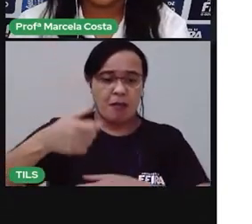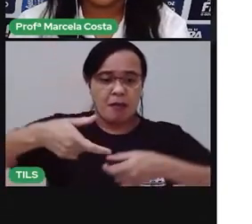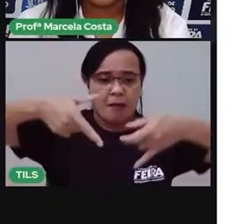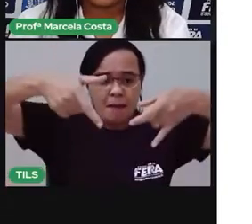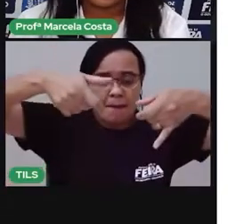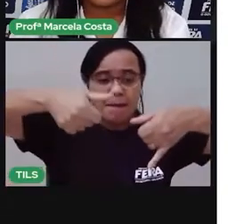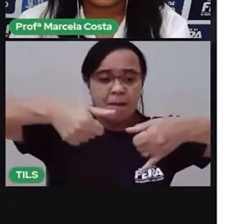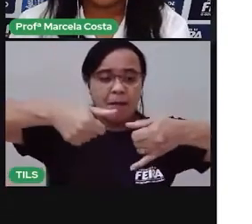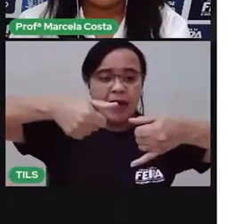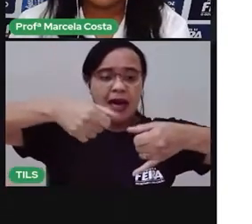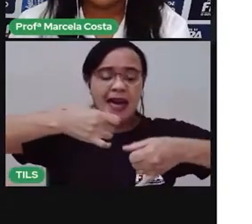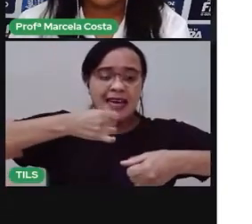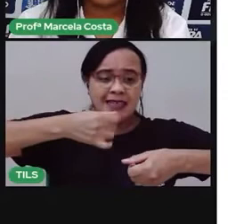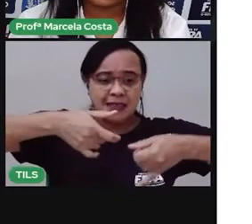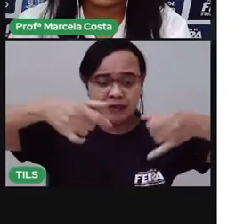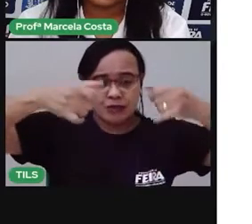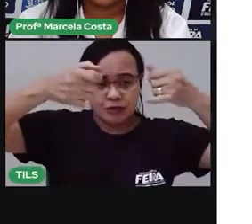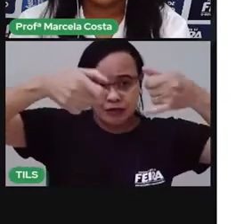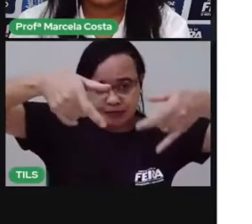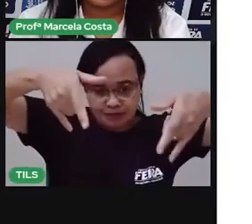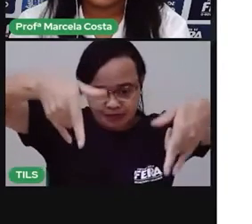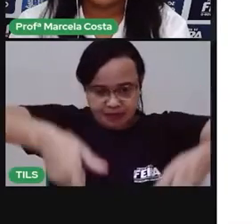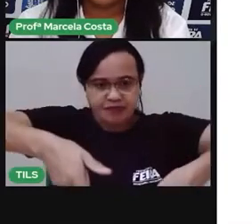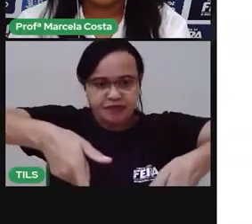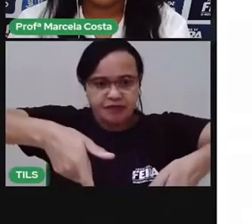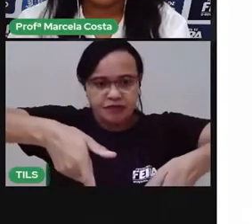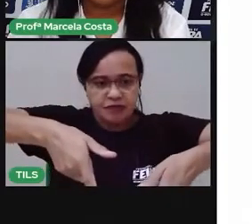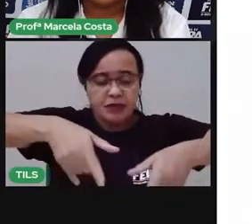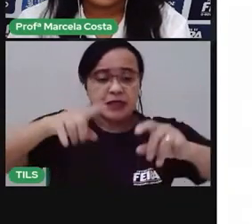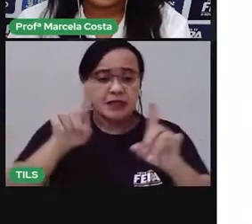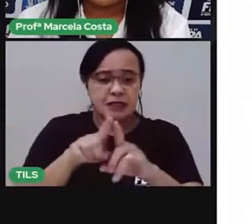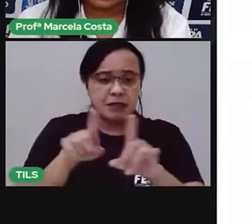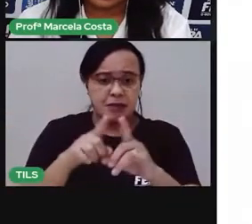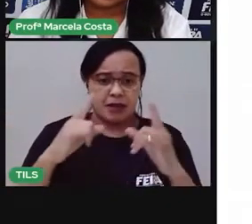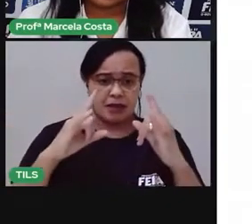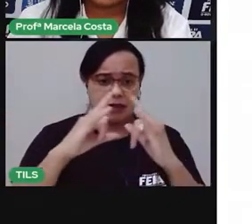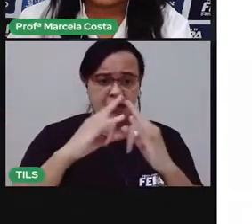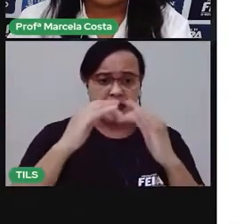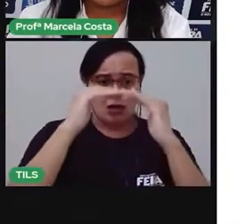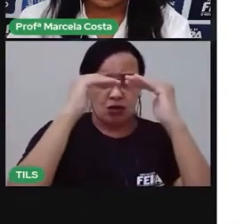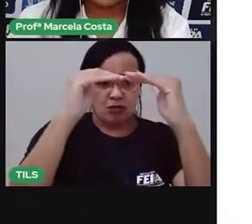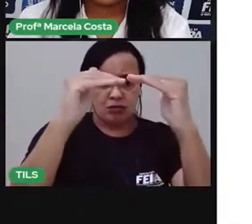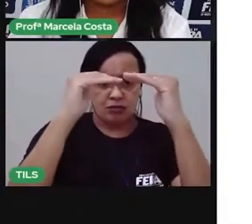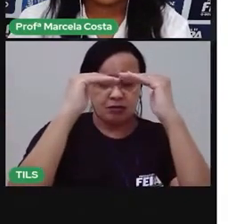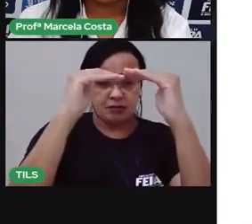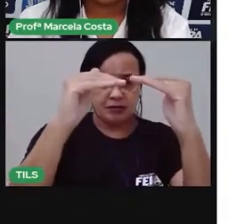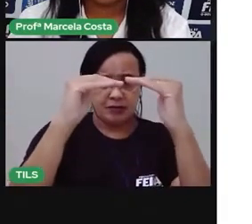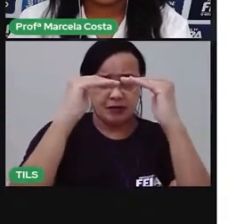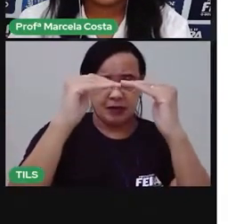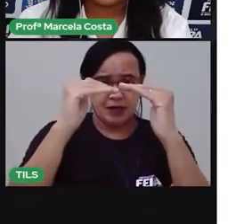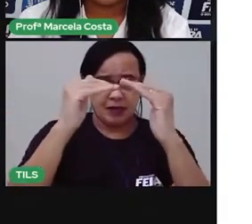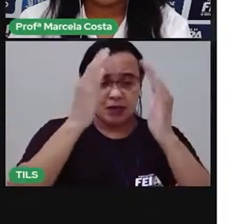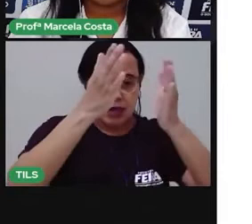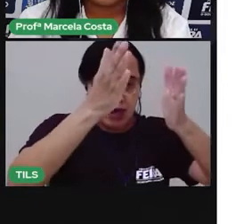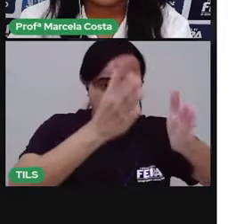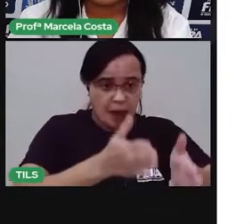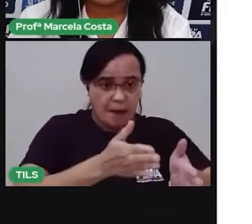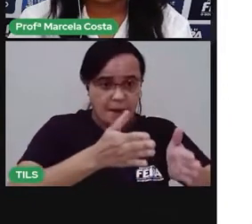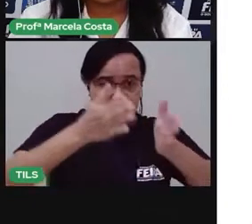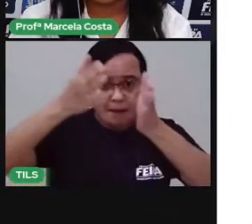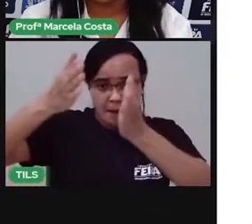ferro. E tem uma lona. O teto e as paredes dessa barraca são lonas.